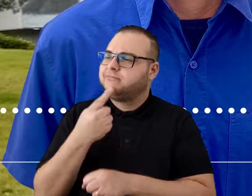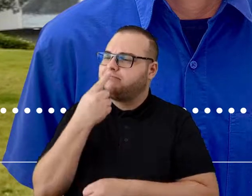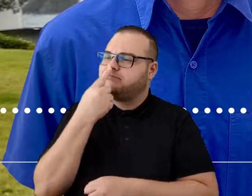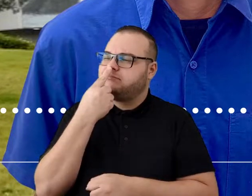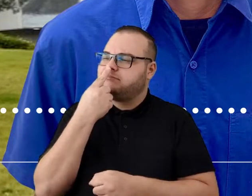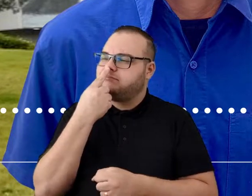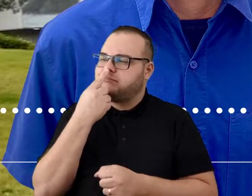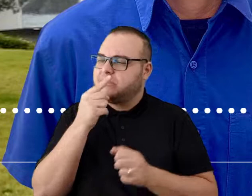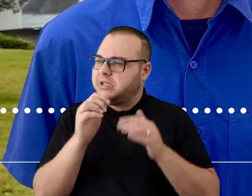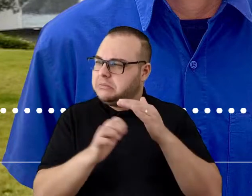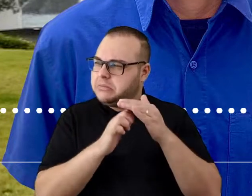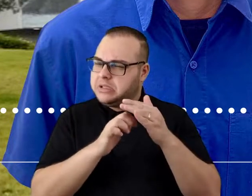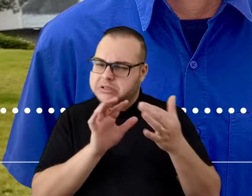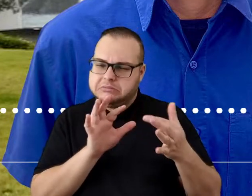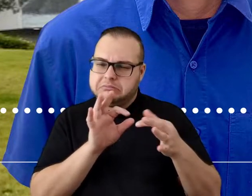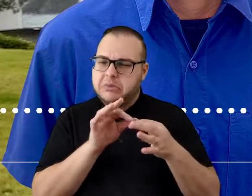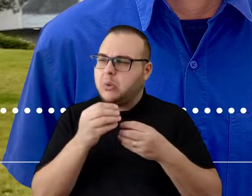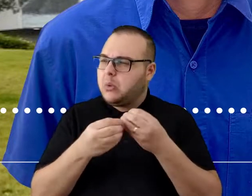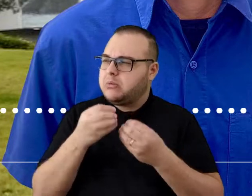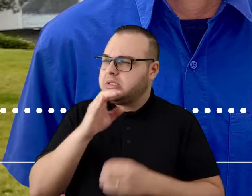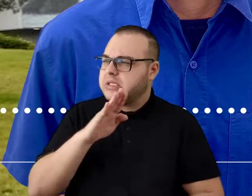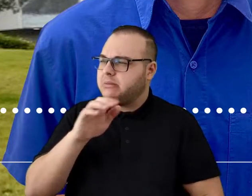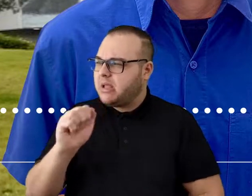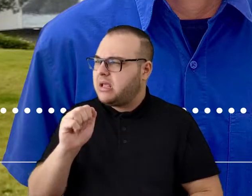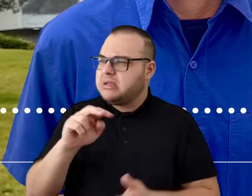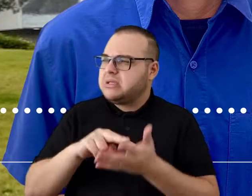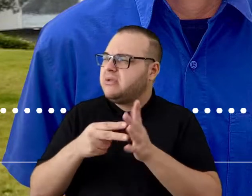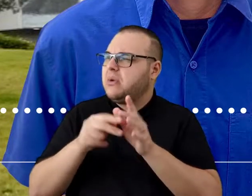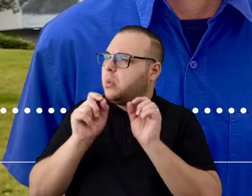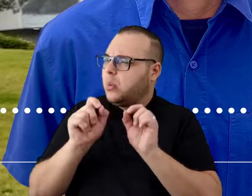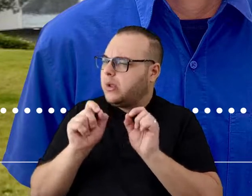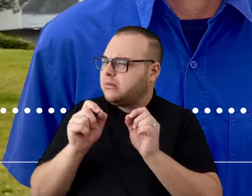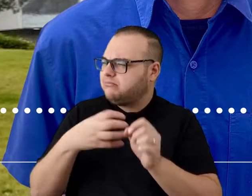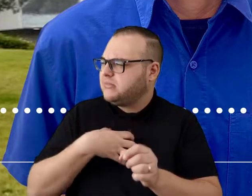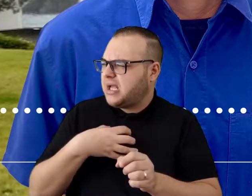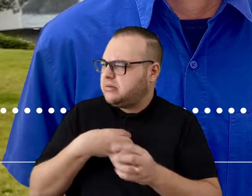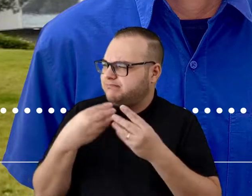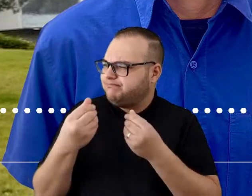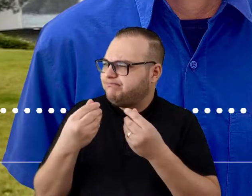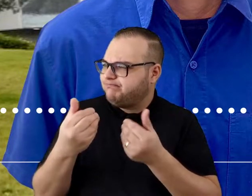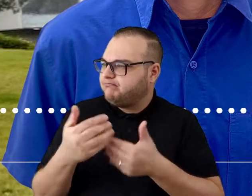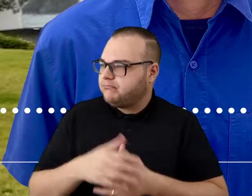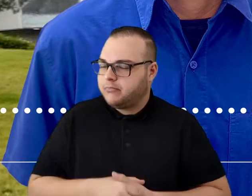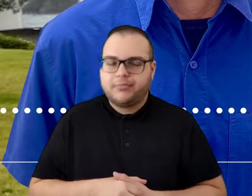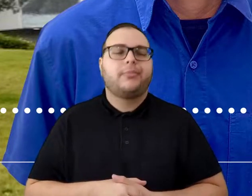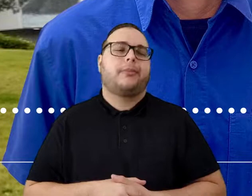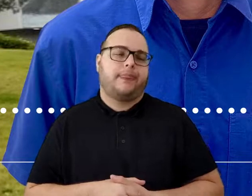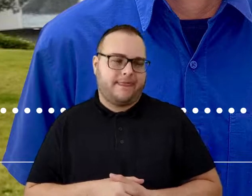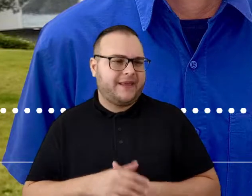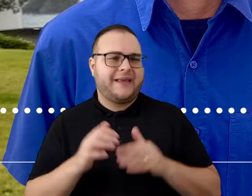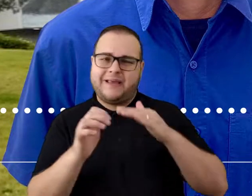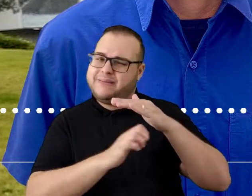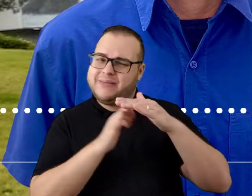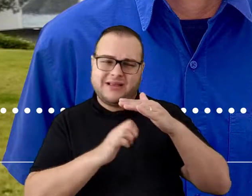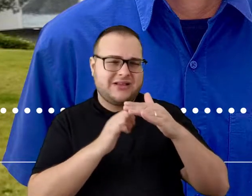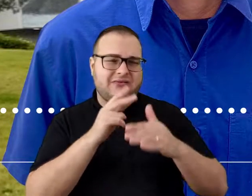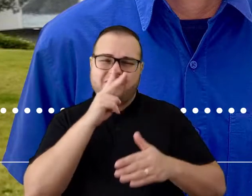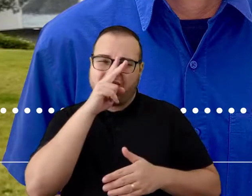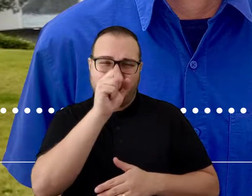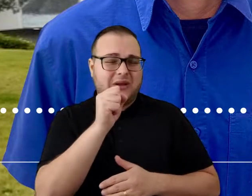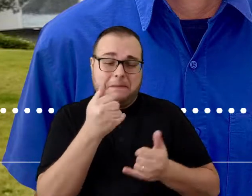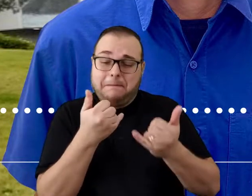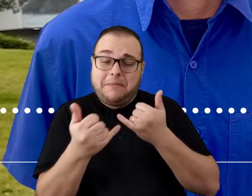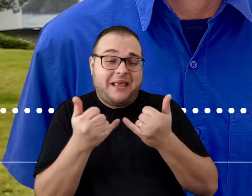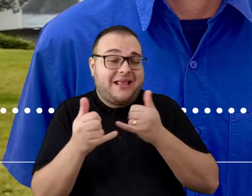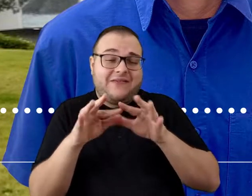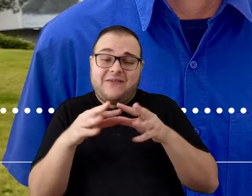profunda com a empresa, qual o significado da CBA pra você e pra sua família? Eu acho que a empresa faz parte da minha família, né? Se você falar